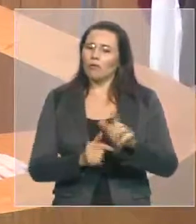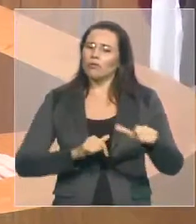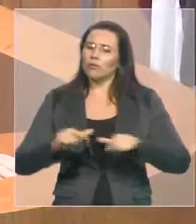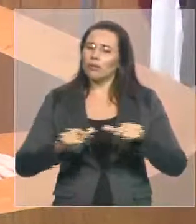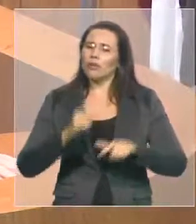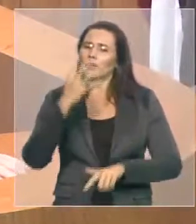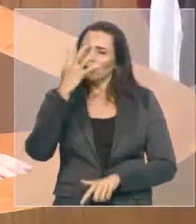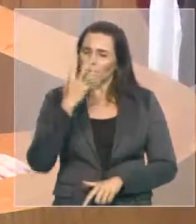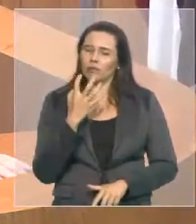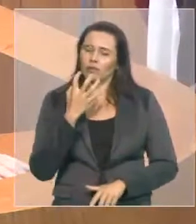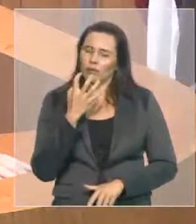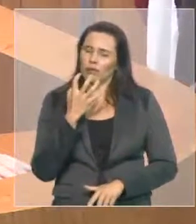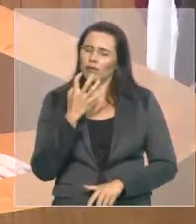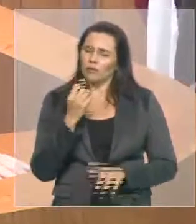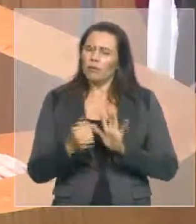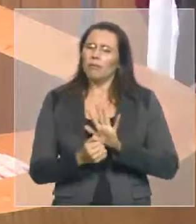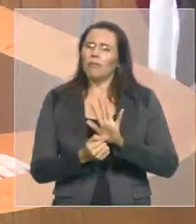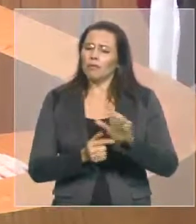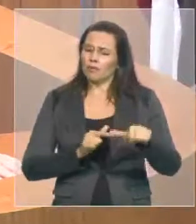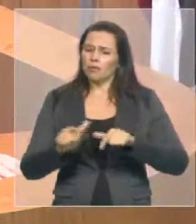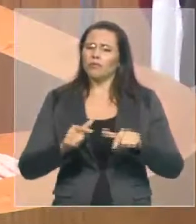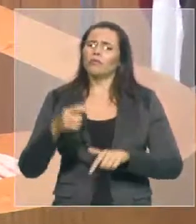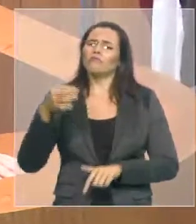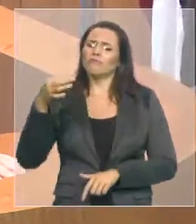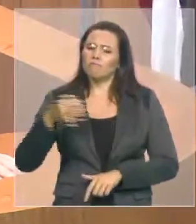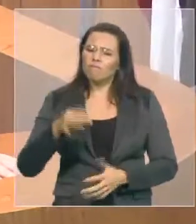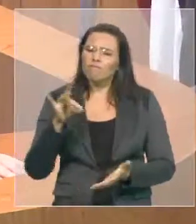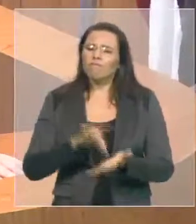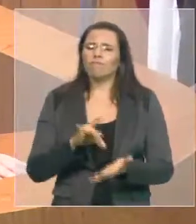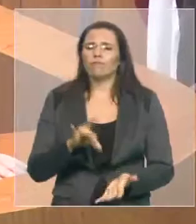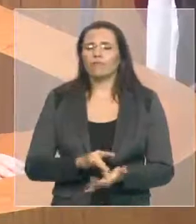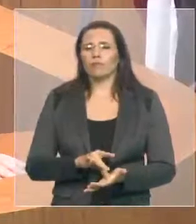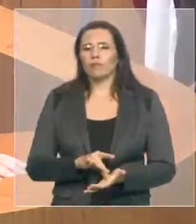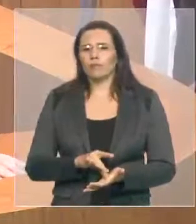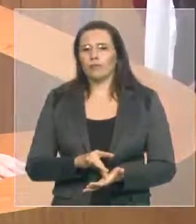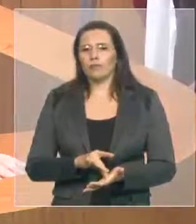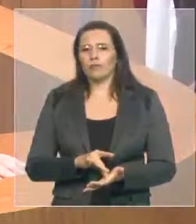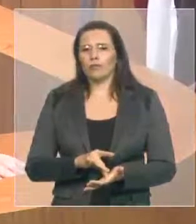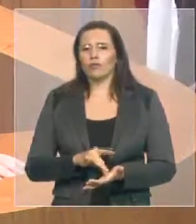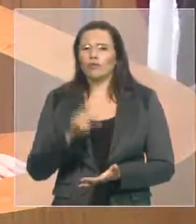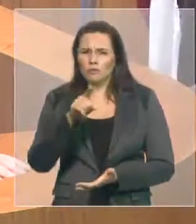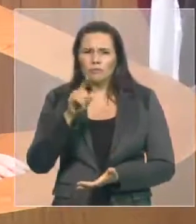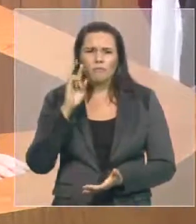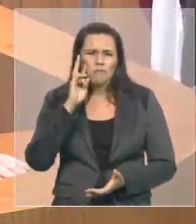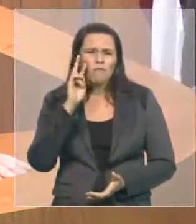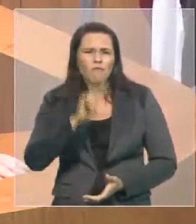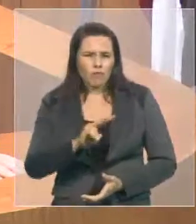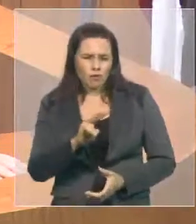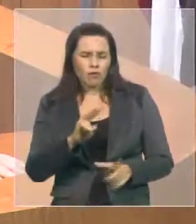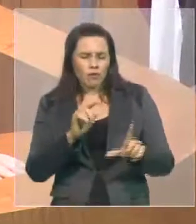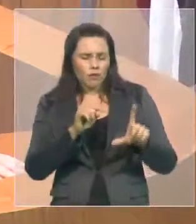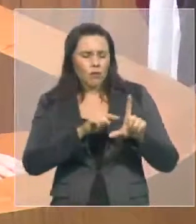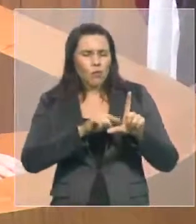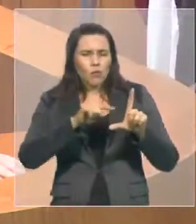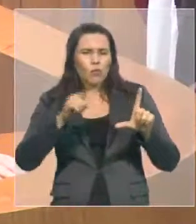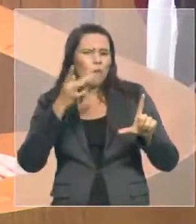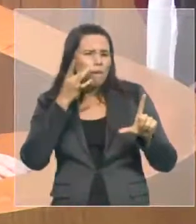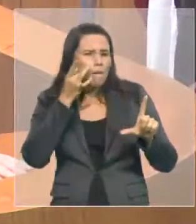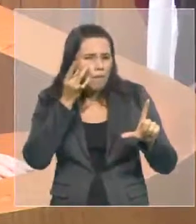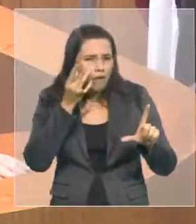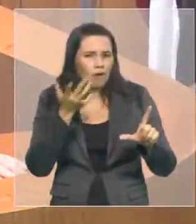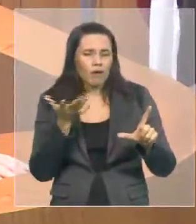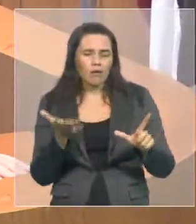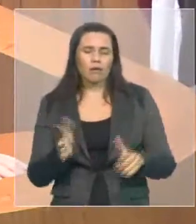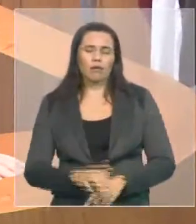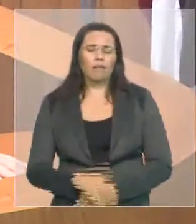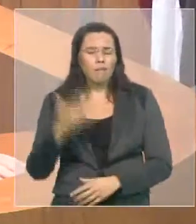que isso é incontestável. Principalmente aqui, queria fazer uma referência ao novo comandante da PM, Coronel